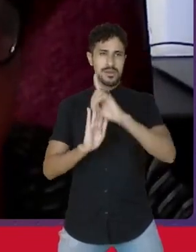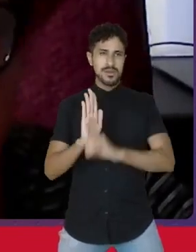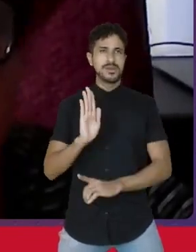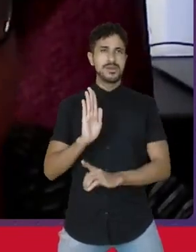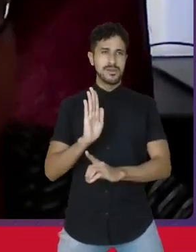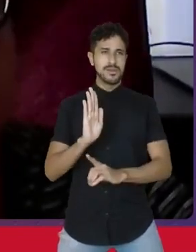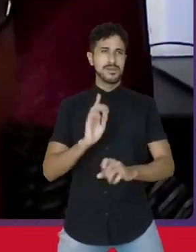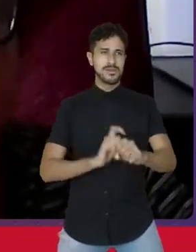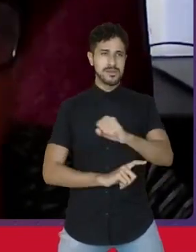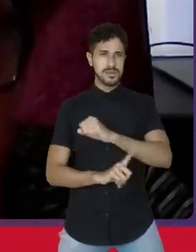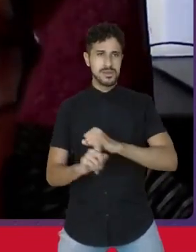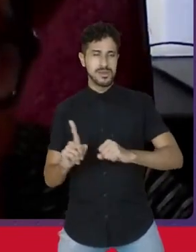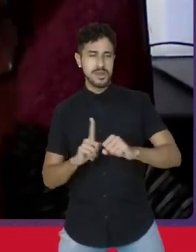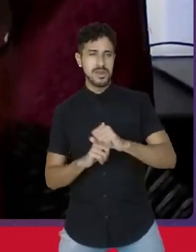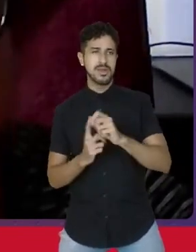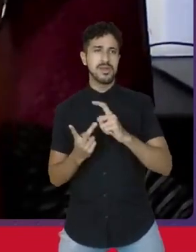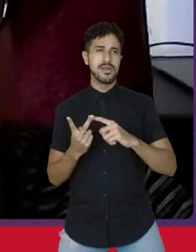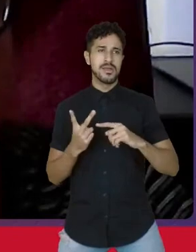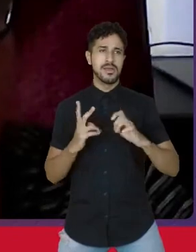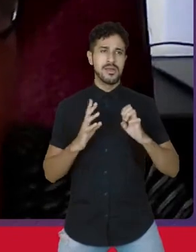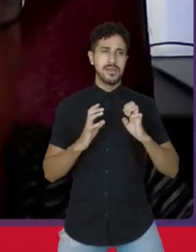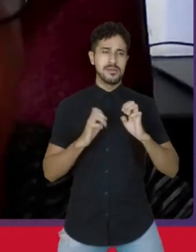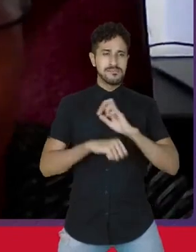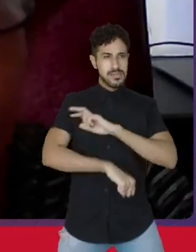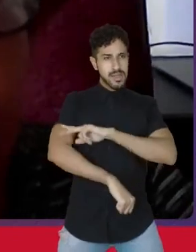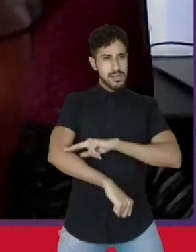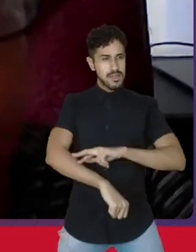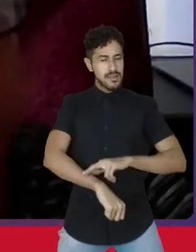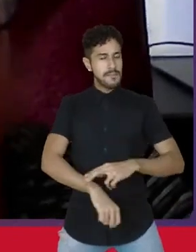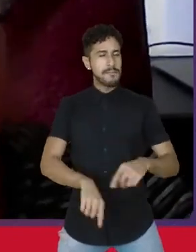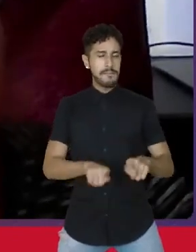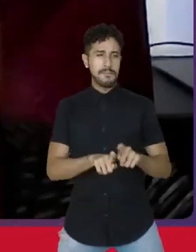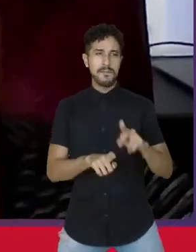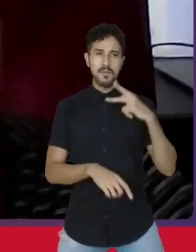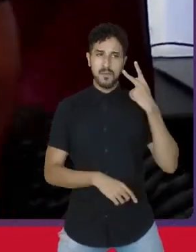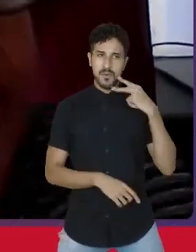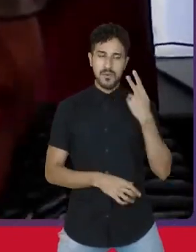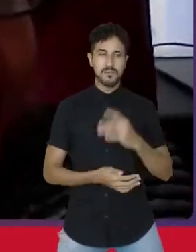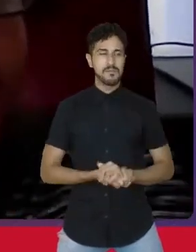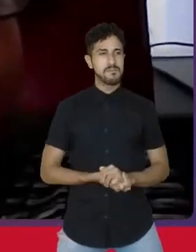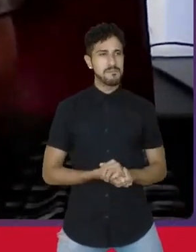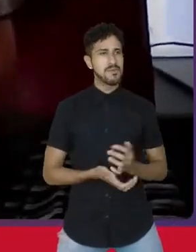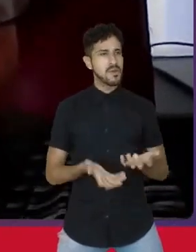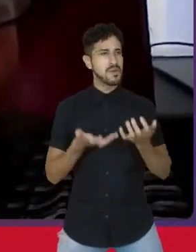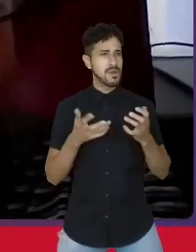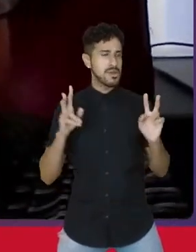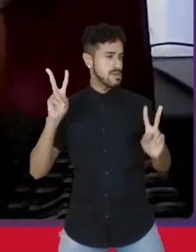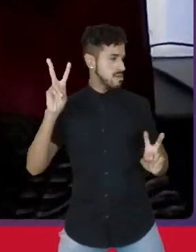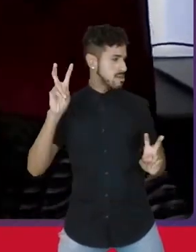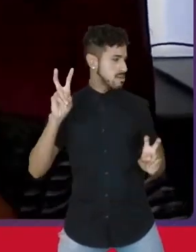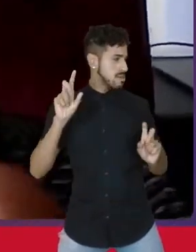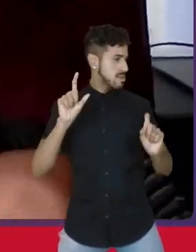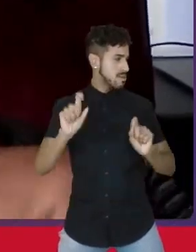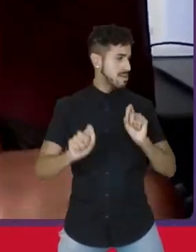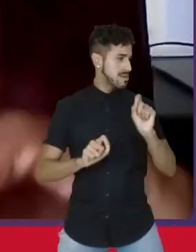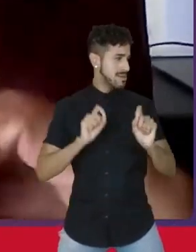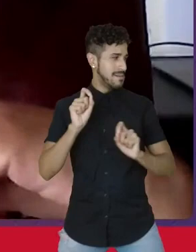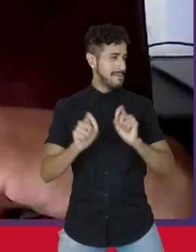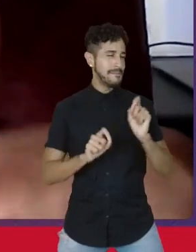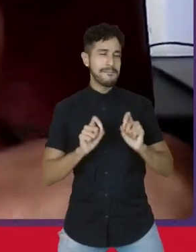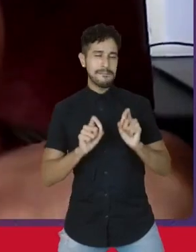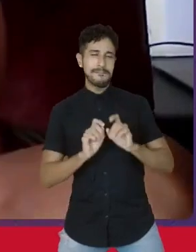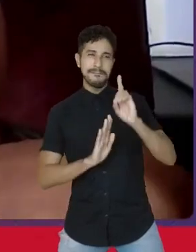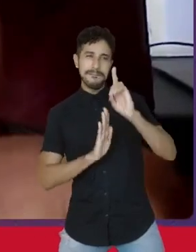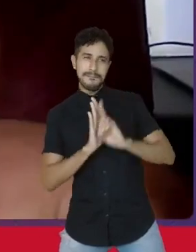sociais, étnico-raciais e políticos. Eu quero citar aqui, quando eu falei de direitos